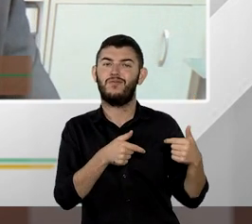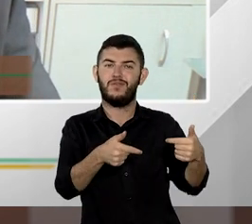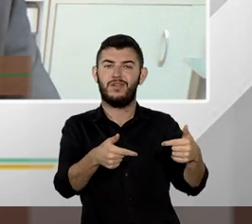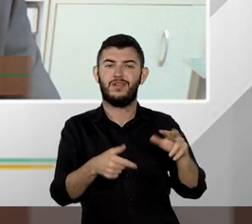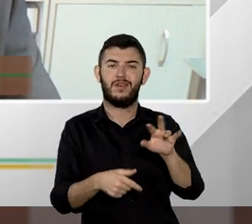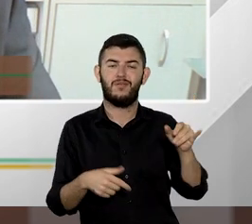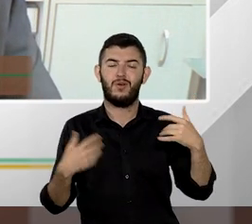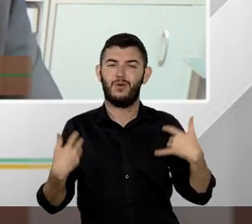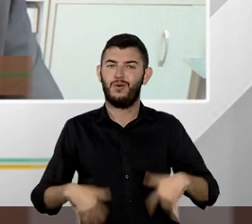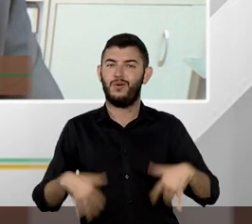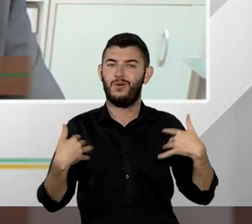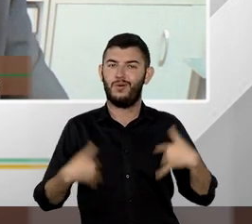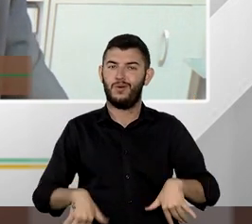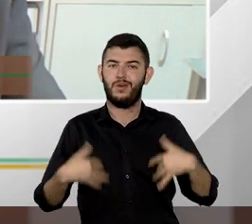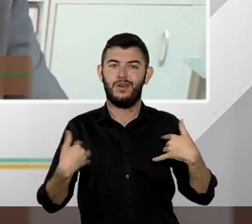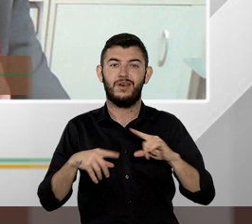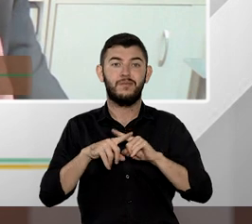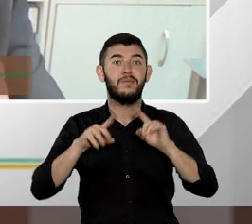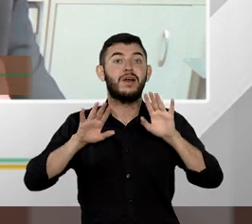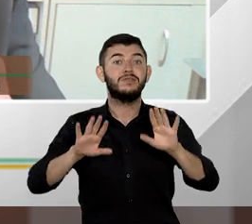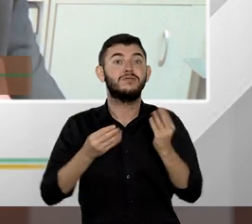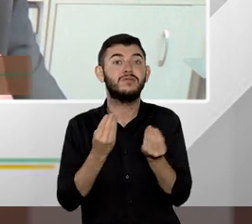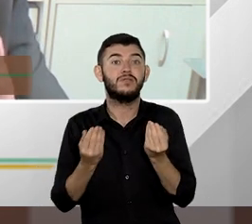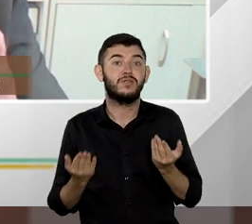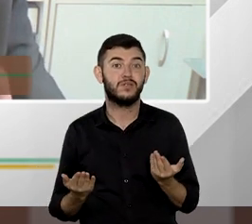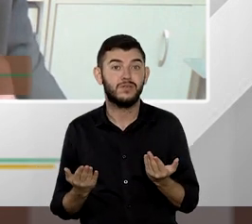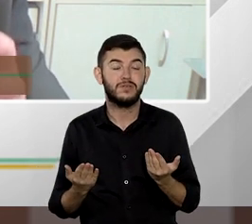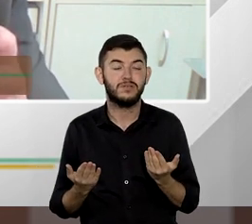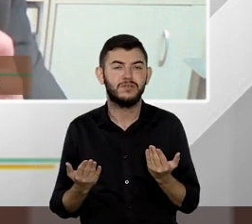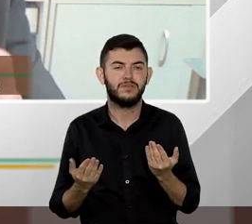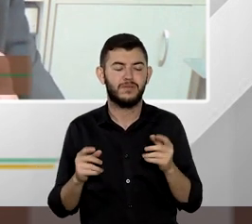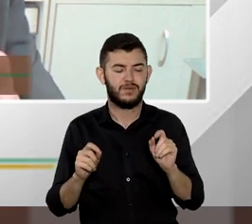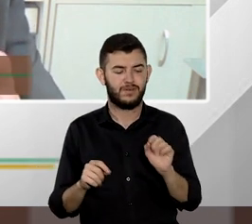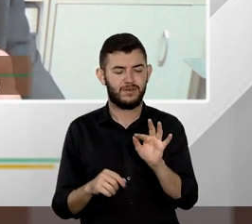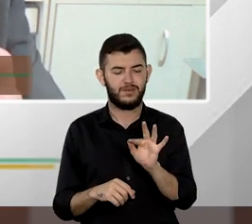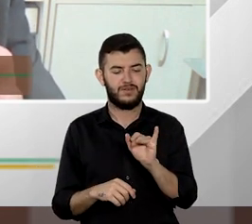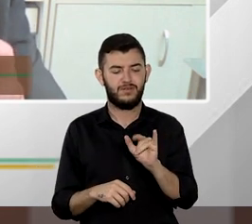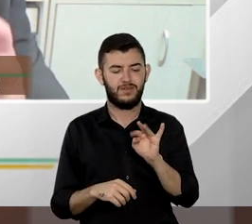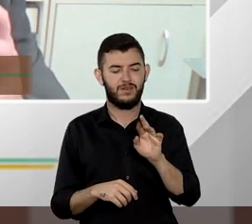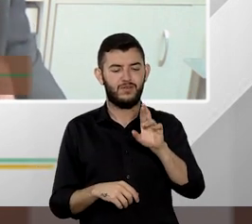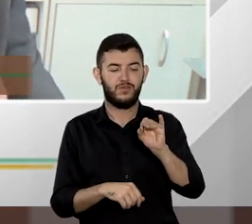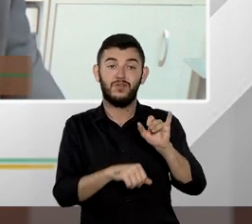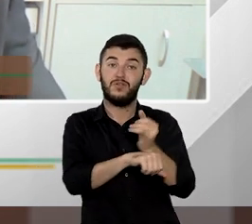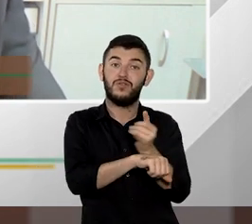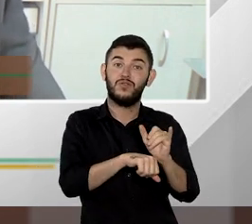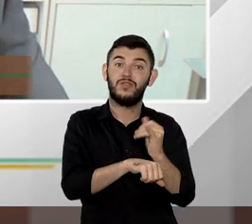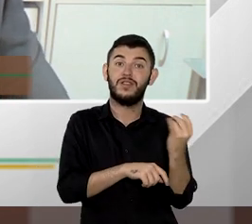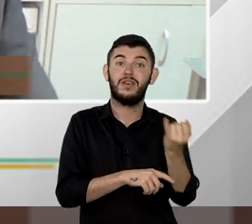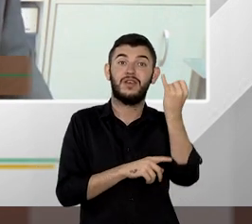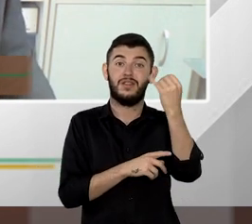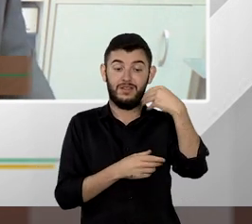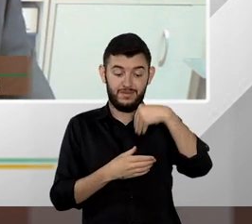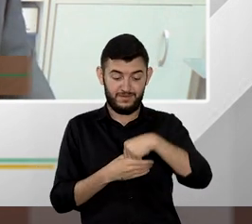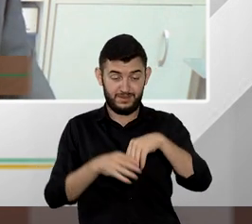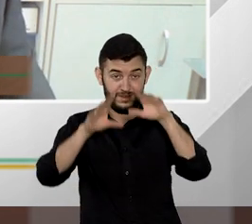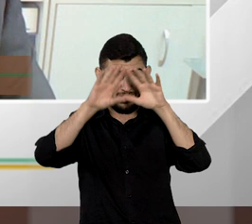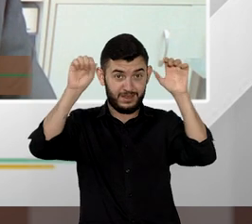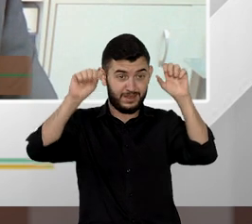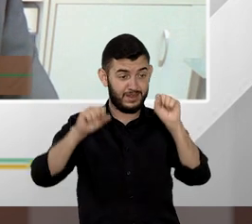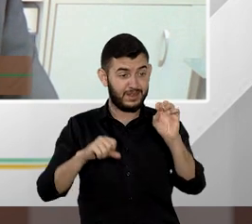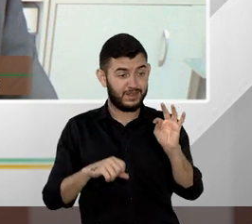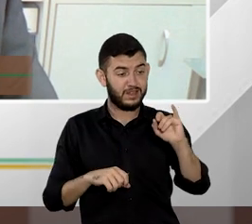que é o seguinte o que será o filtro da relevância no Superior Tribunal de Justiça